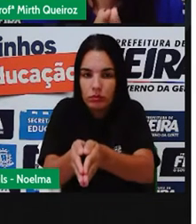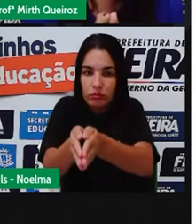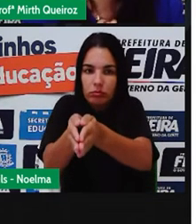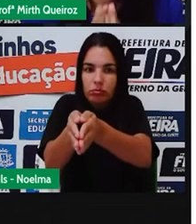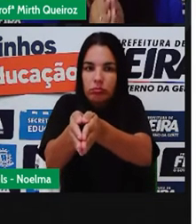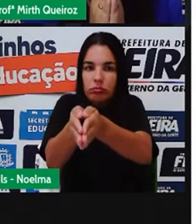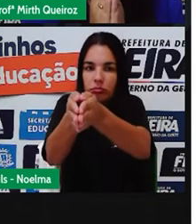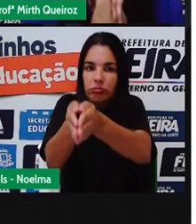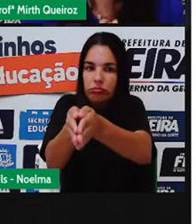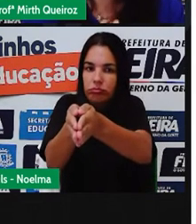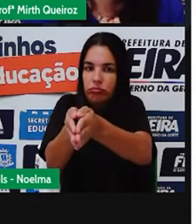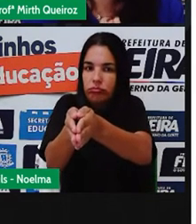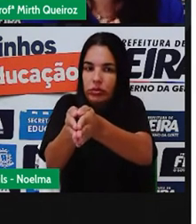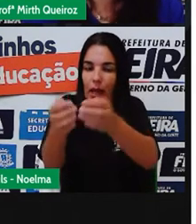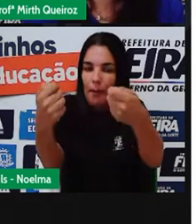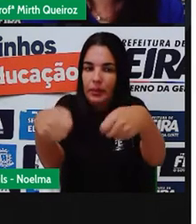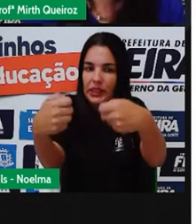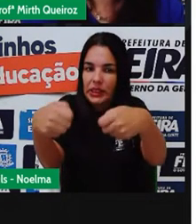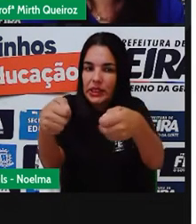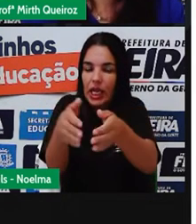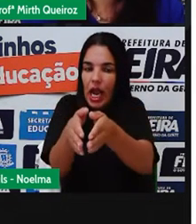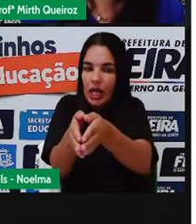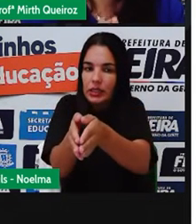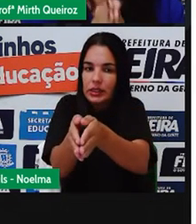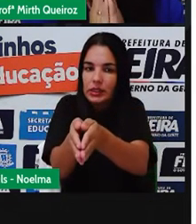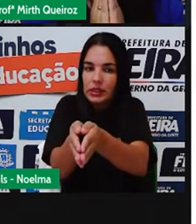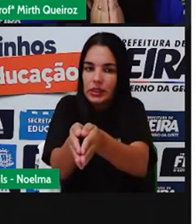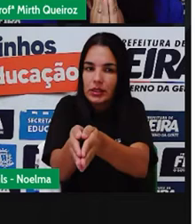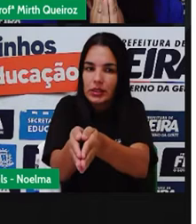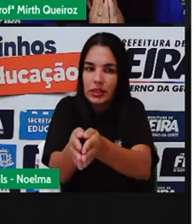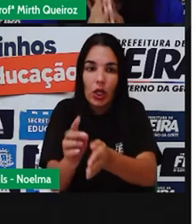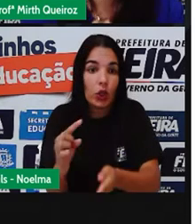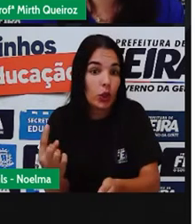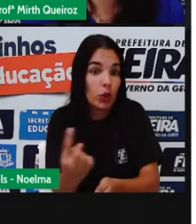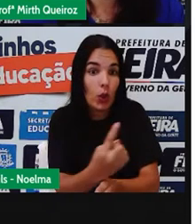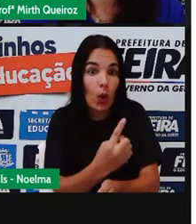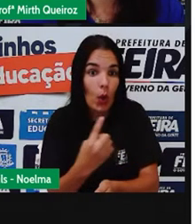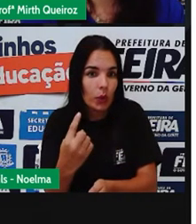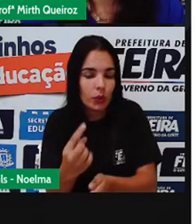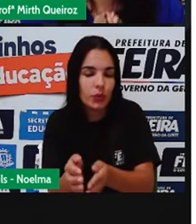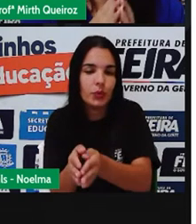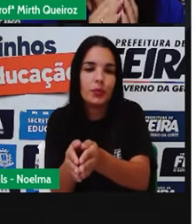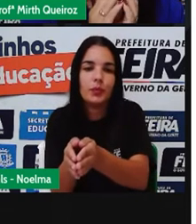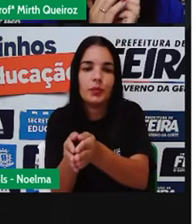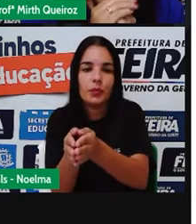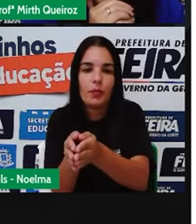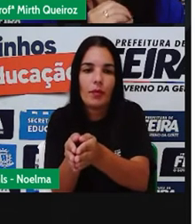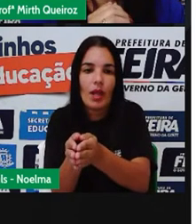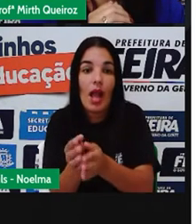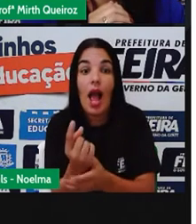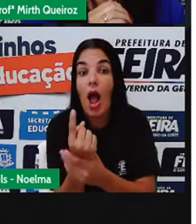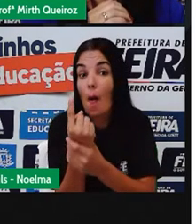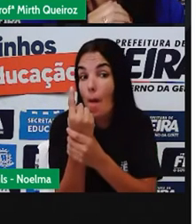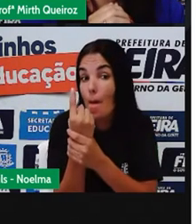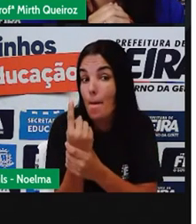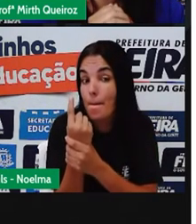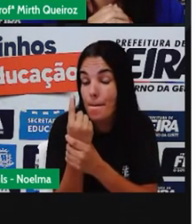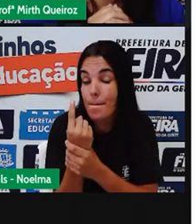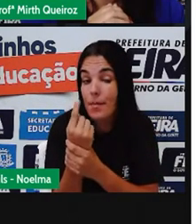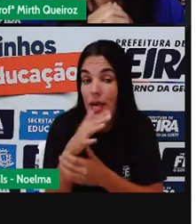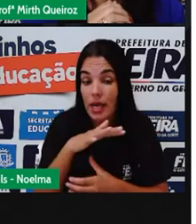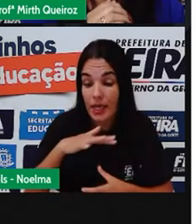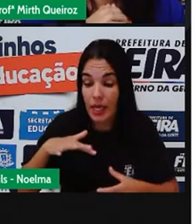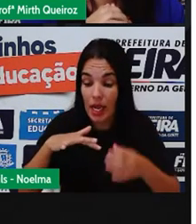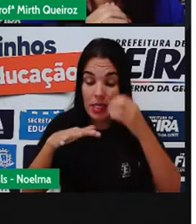todo mundo tem que ficar nessa posição Apontado aí para o centro do círculo Agora uma criança vai ser escolhida